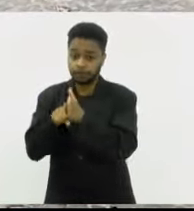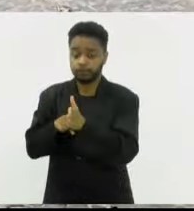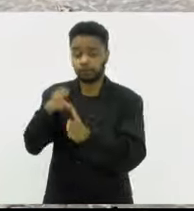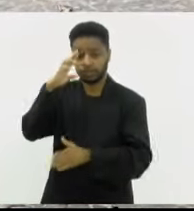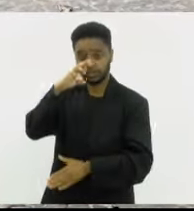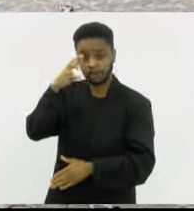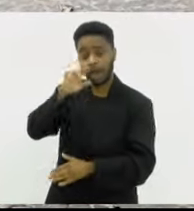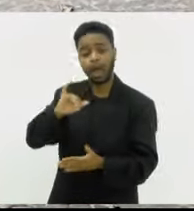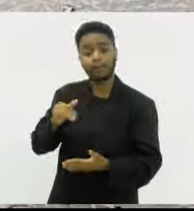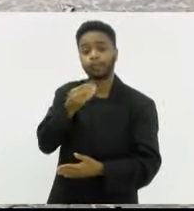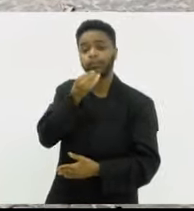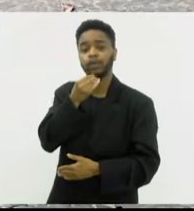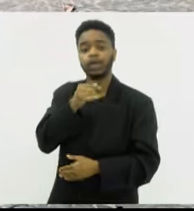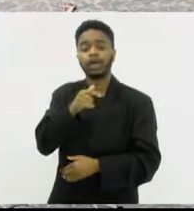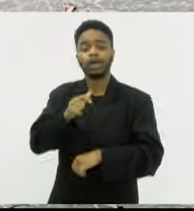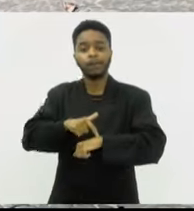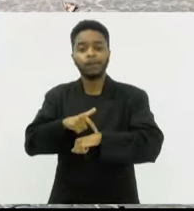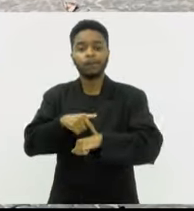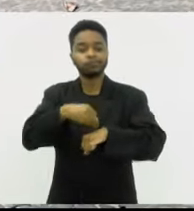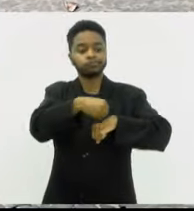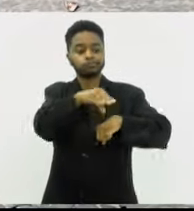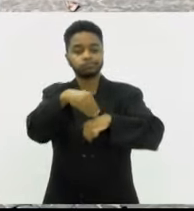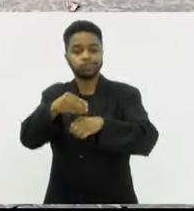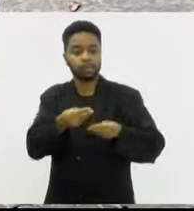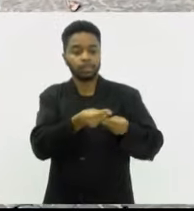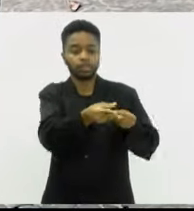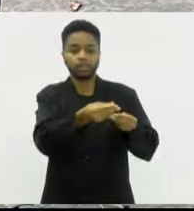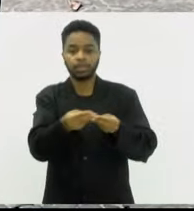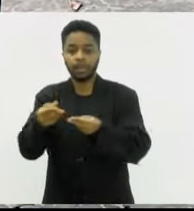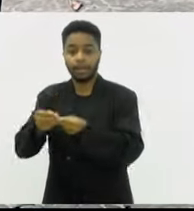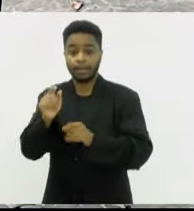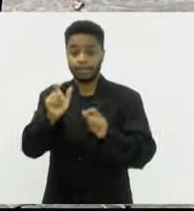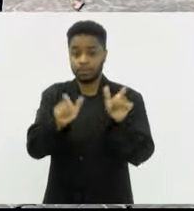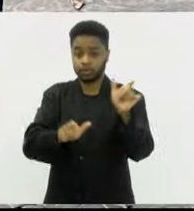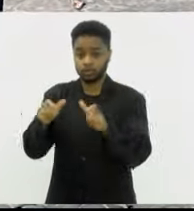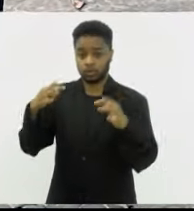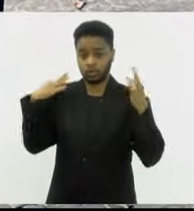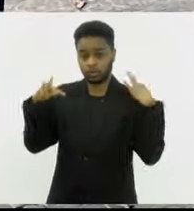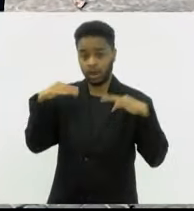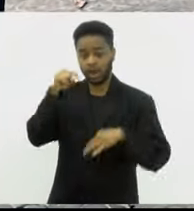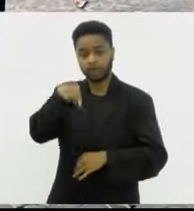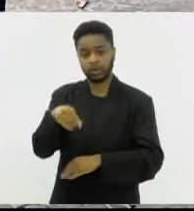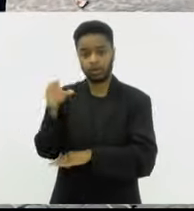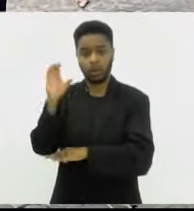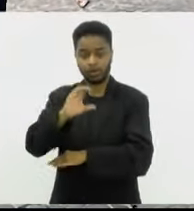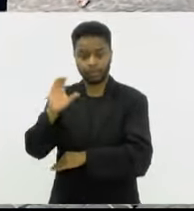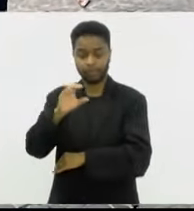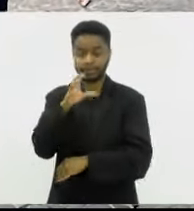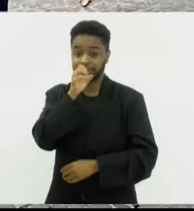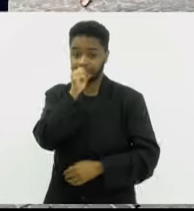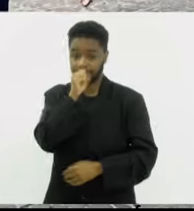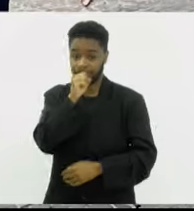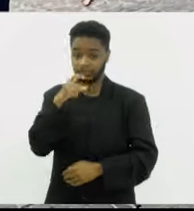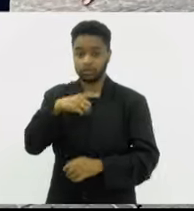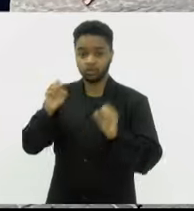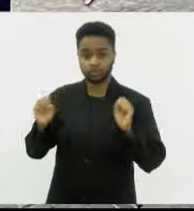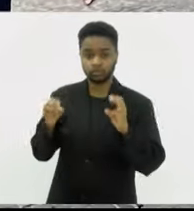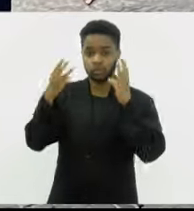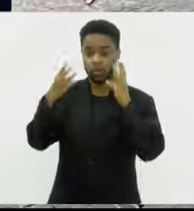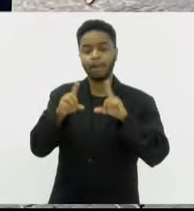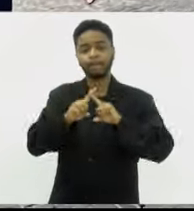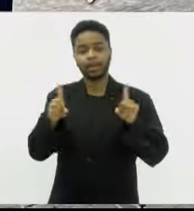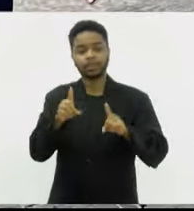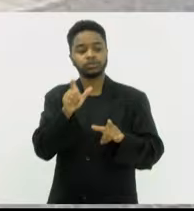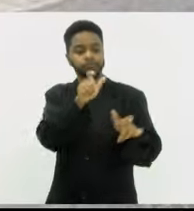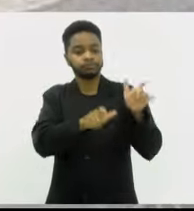ocasião para distribuir guias do consumidor turista na orla de Copacabana. No sábado, dia do show, o PROCON vai estar de